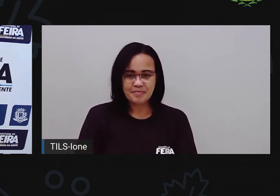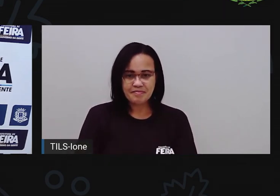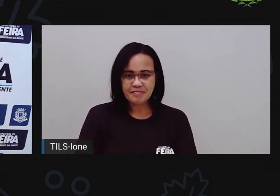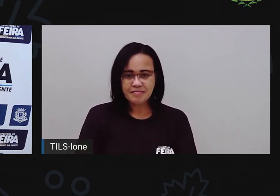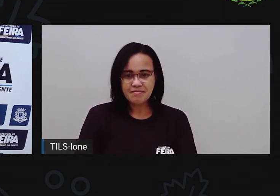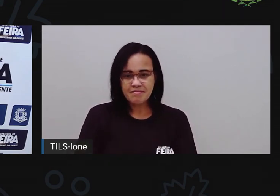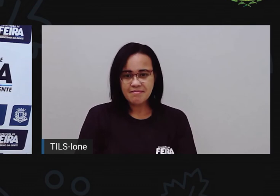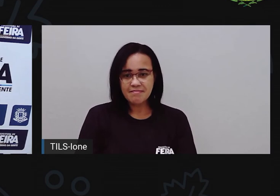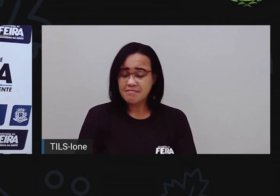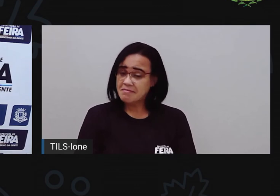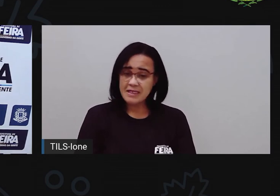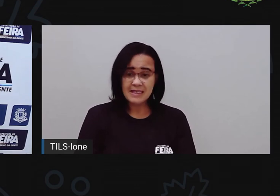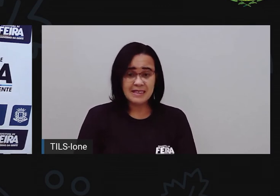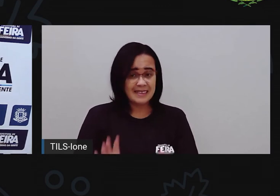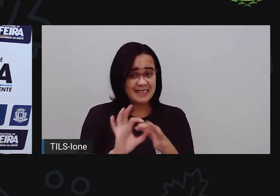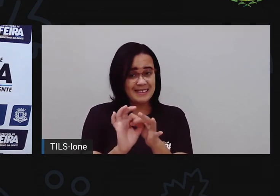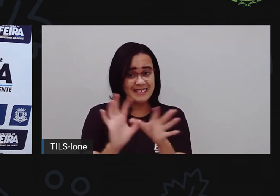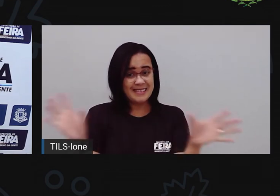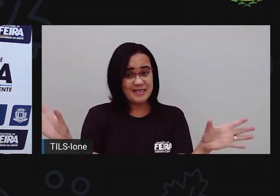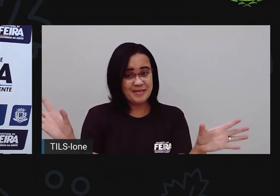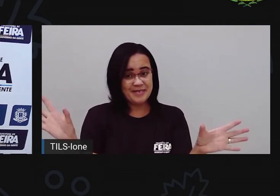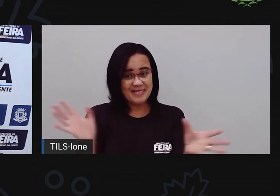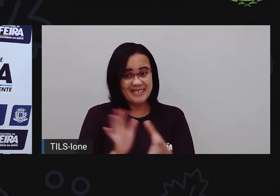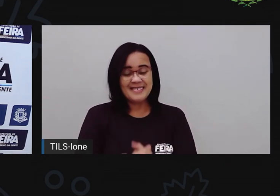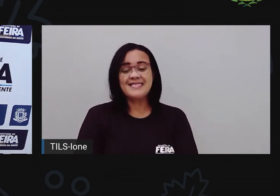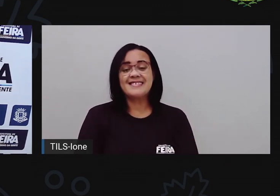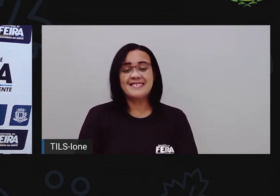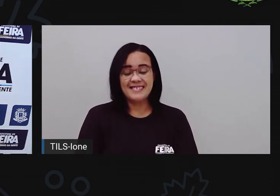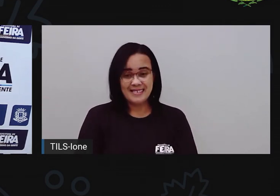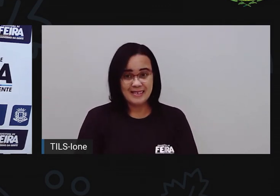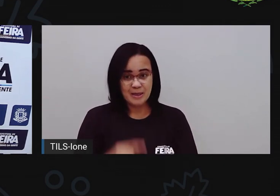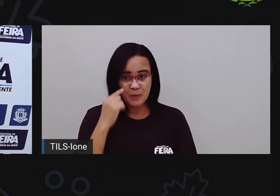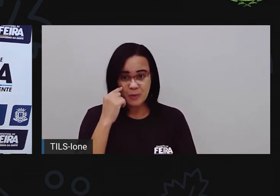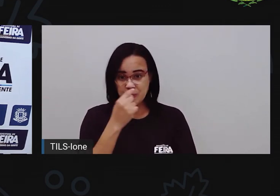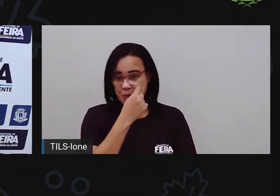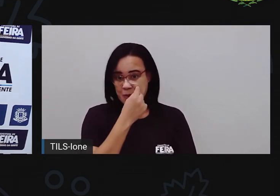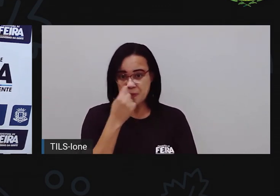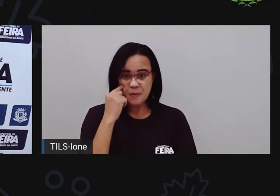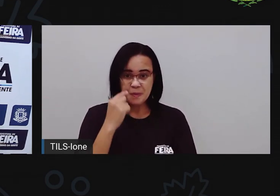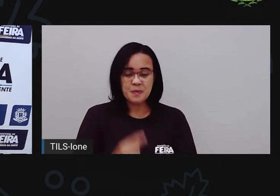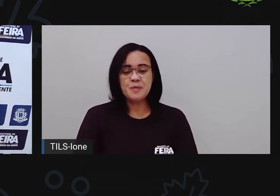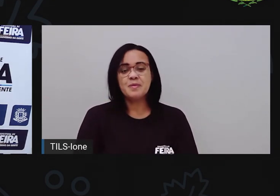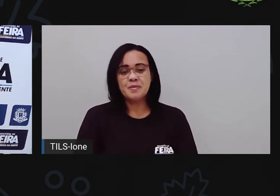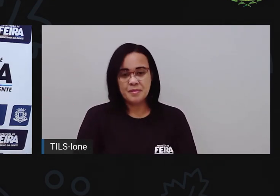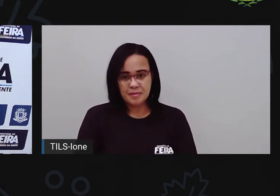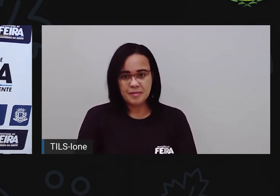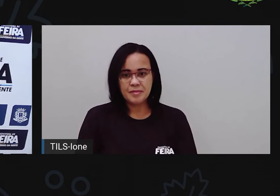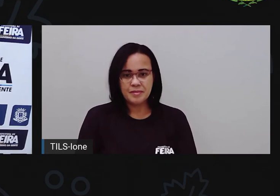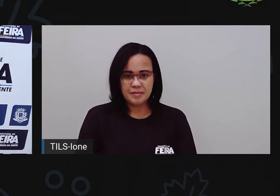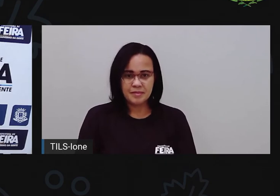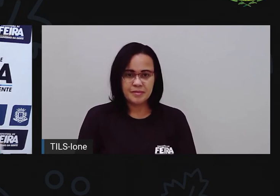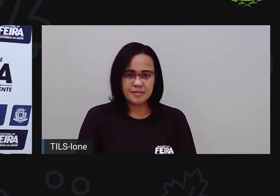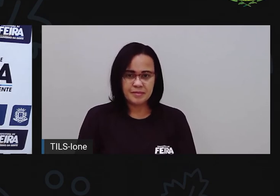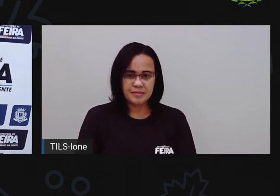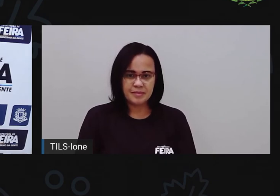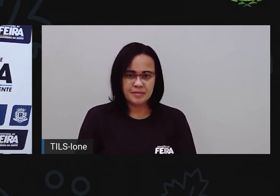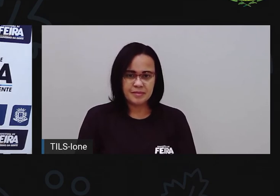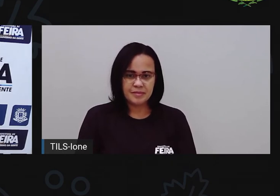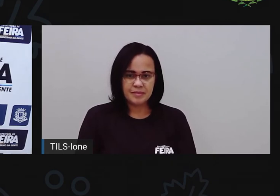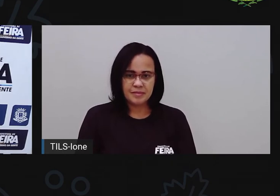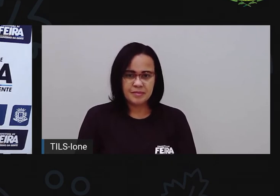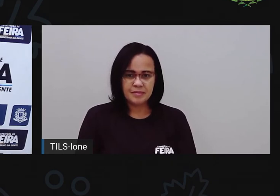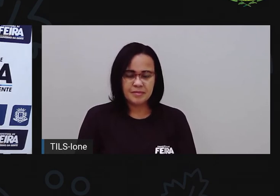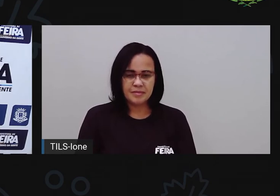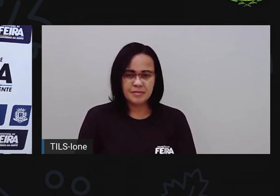como você quiser aí. Aí você pode fazer o olhinho com a própria massa de modelar. Deixa eu colocar aqui no fundo do livro.